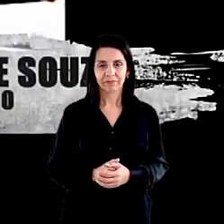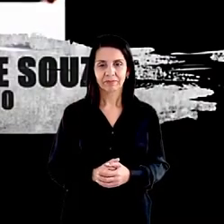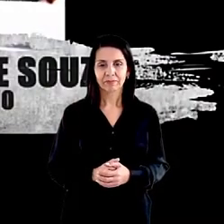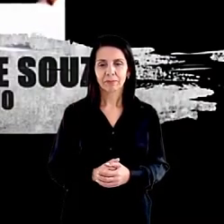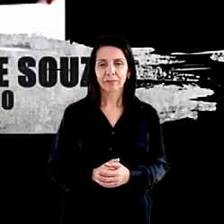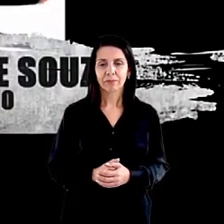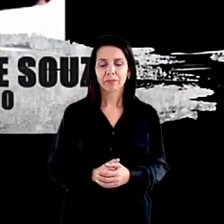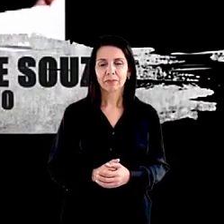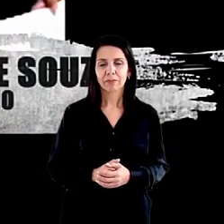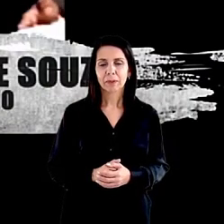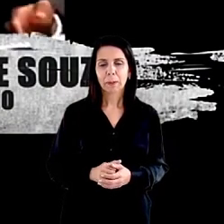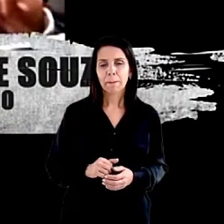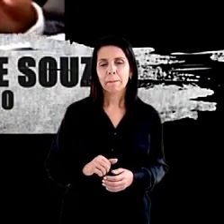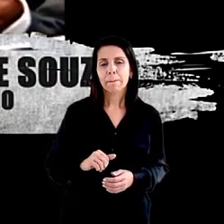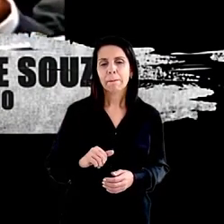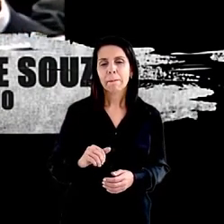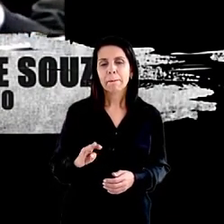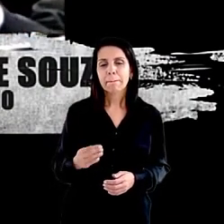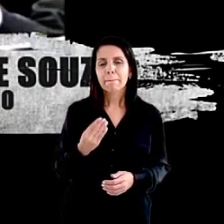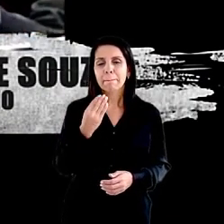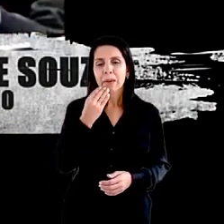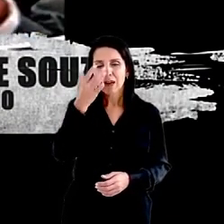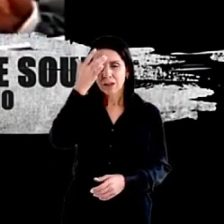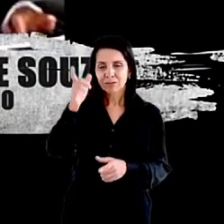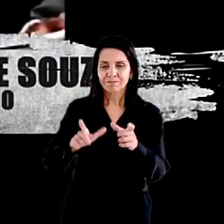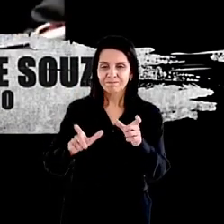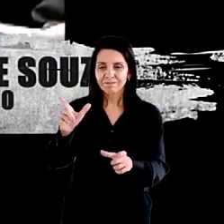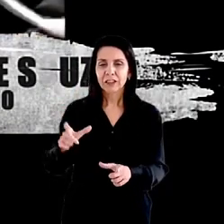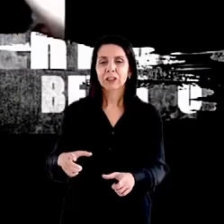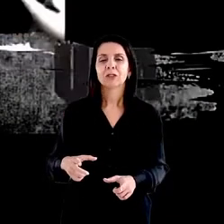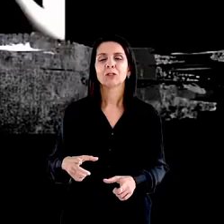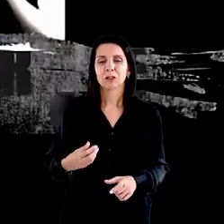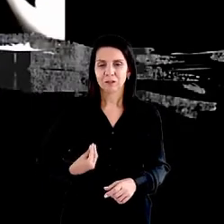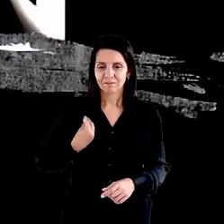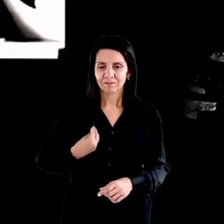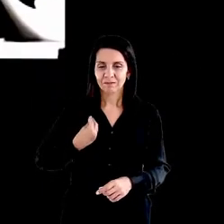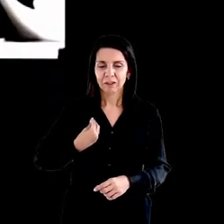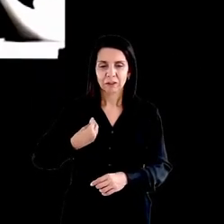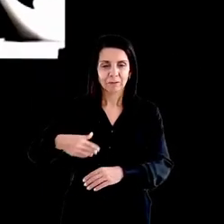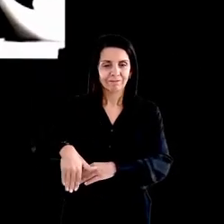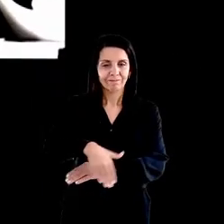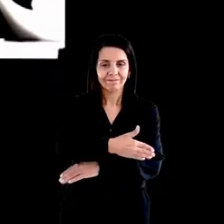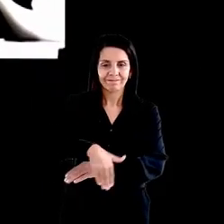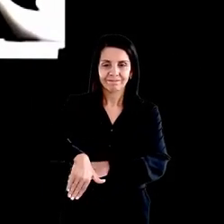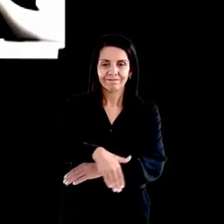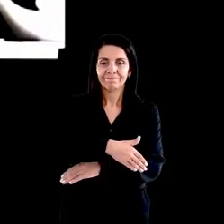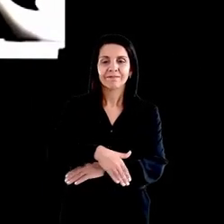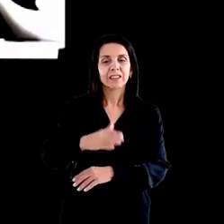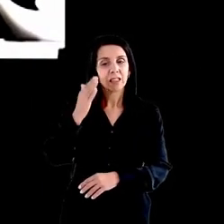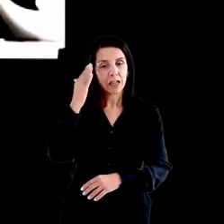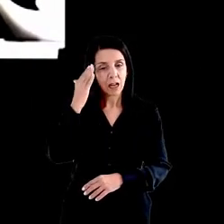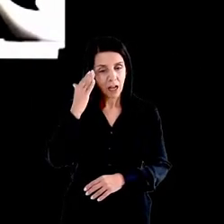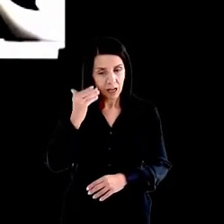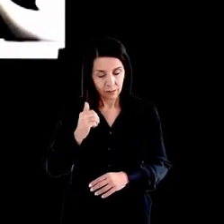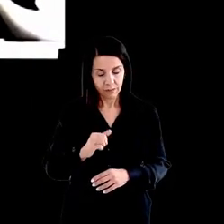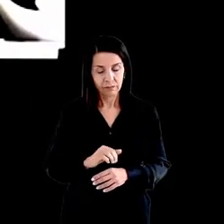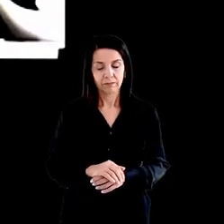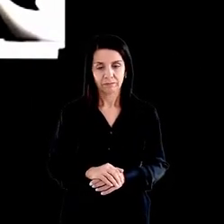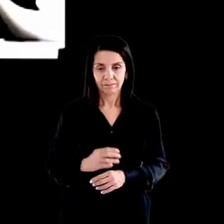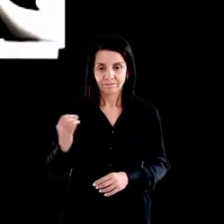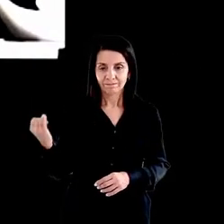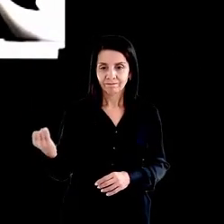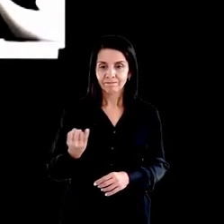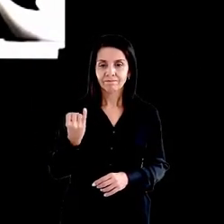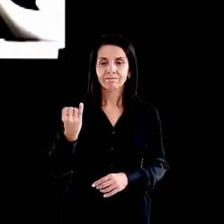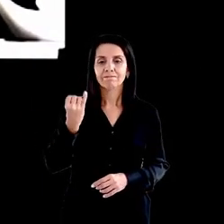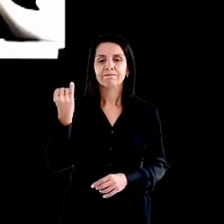estão vivendo em pobreza, em miseria no mundo. Isso sabemos. Mas é muito importante